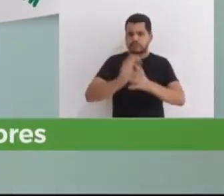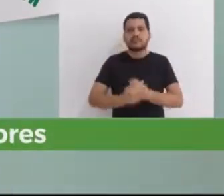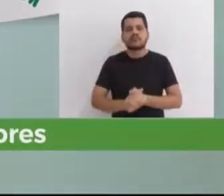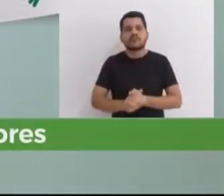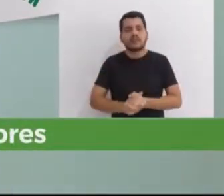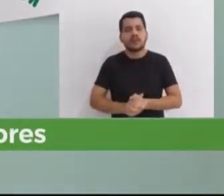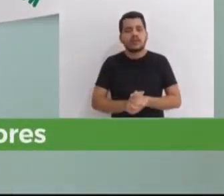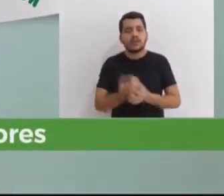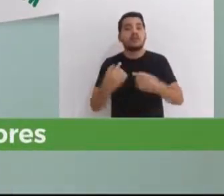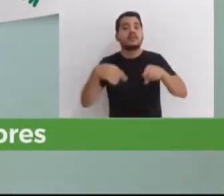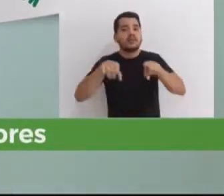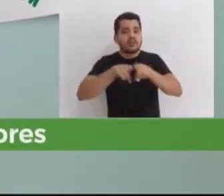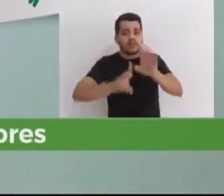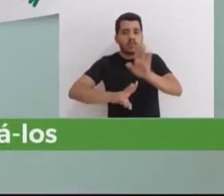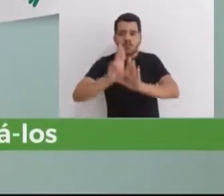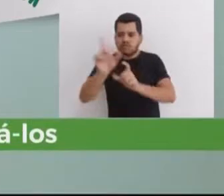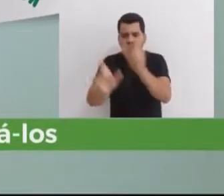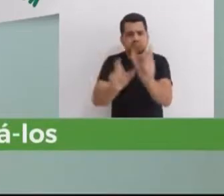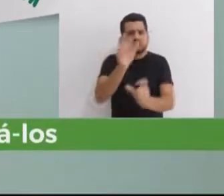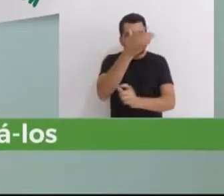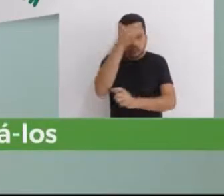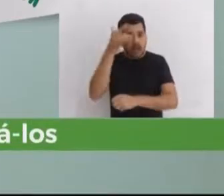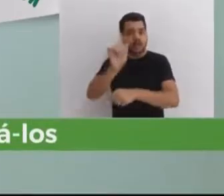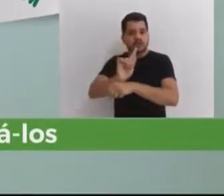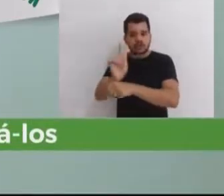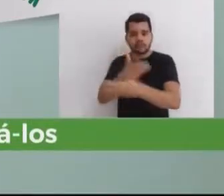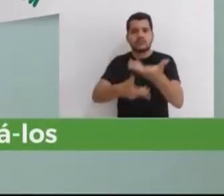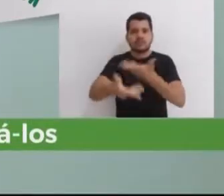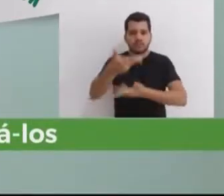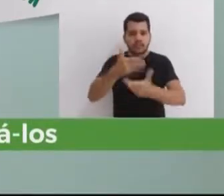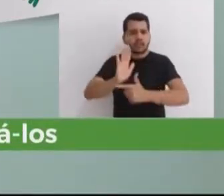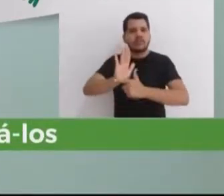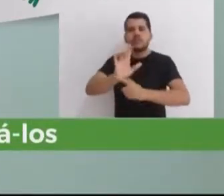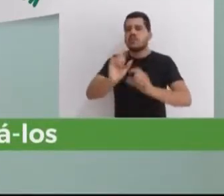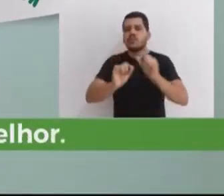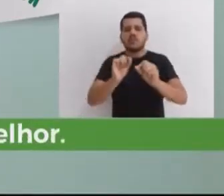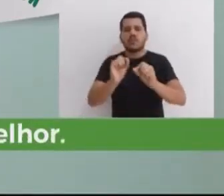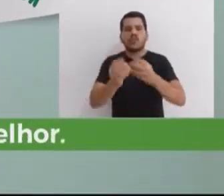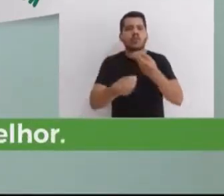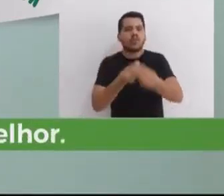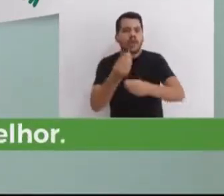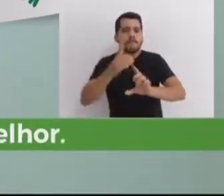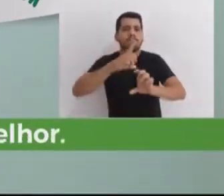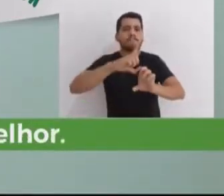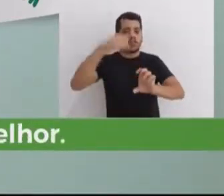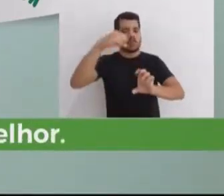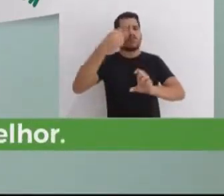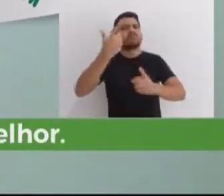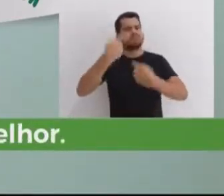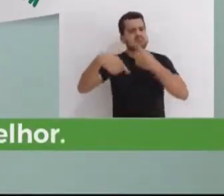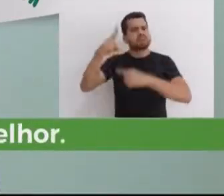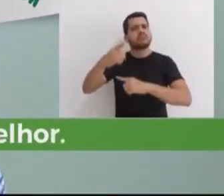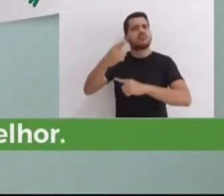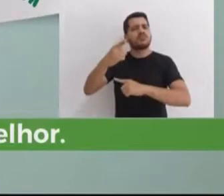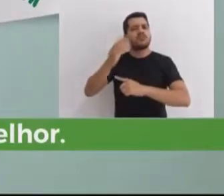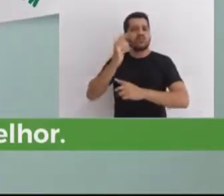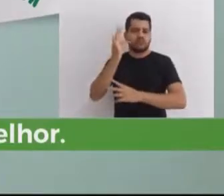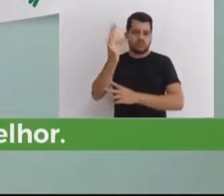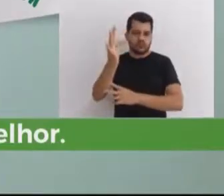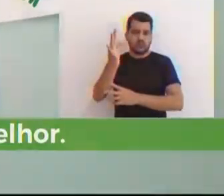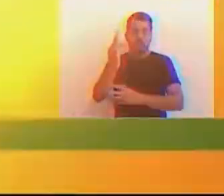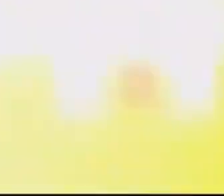Além da valorização dos servidores, a gestão compartilhada vai ajudá-los a empreender e ter um futuro melhor.